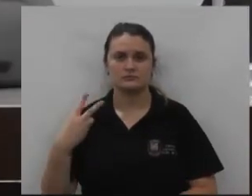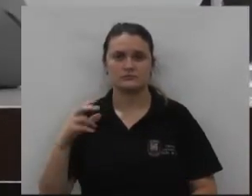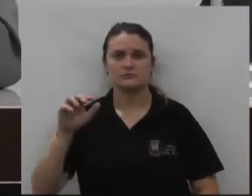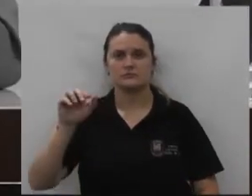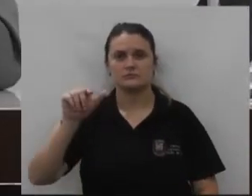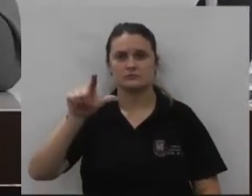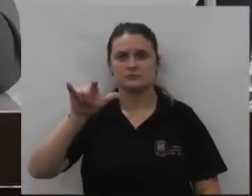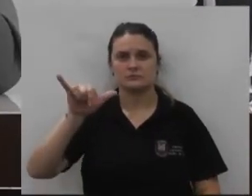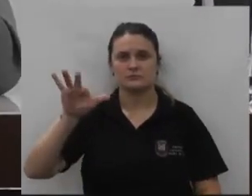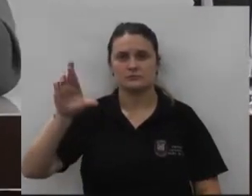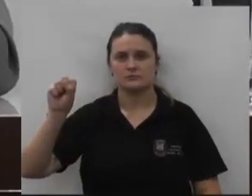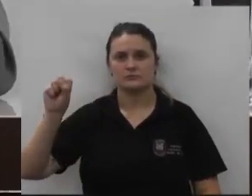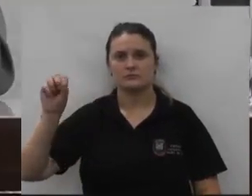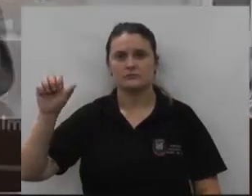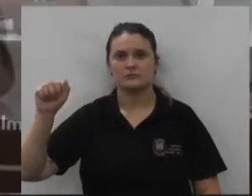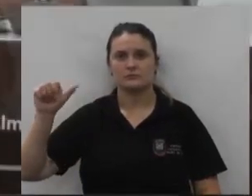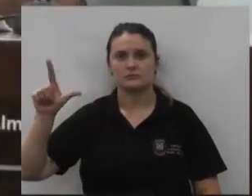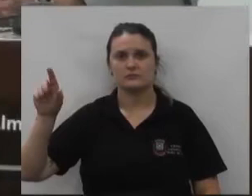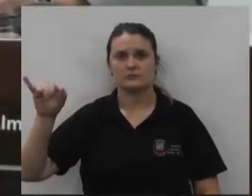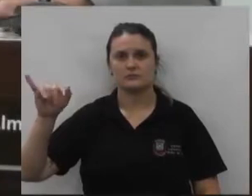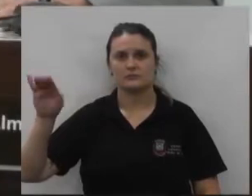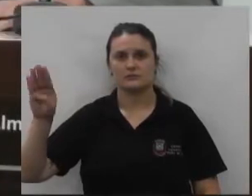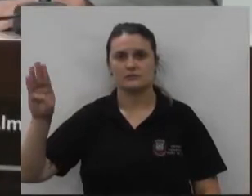Almiris Juarez e Albino